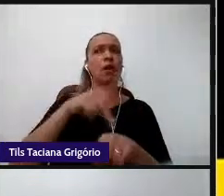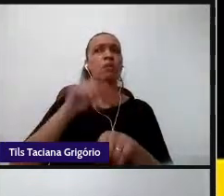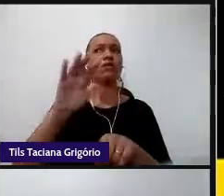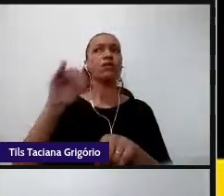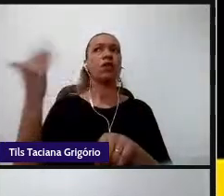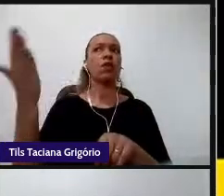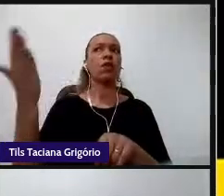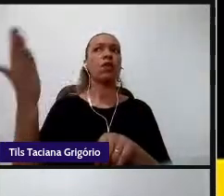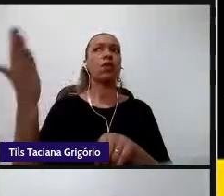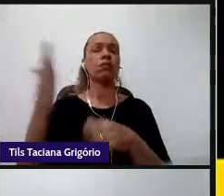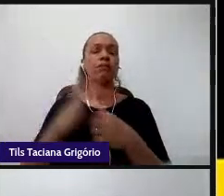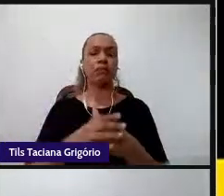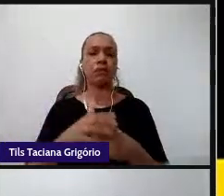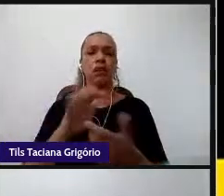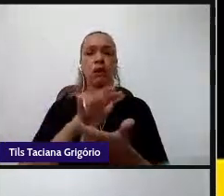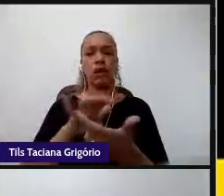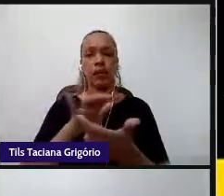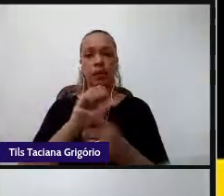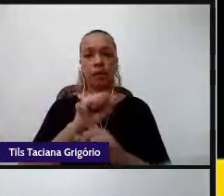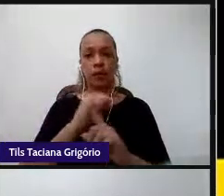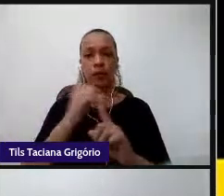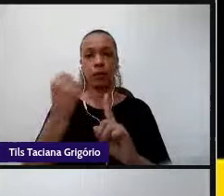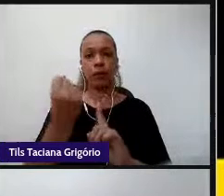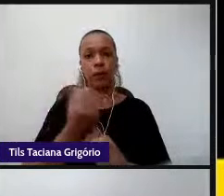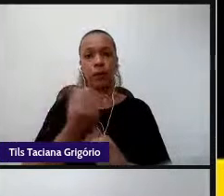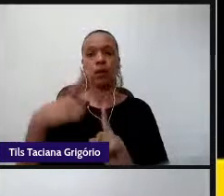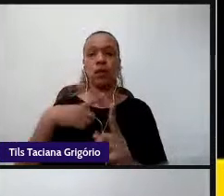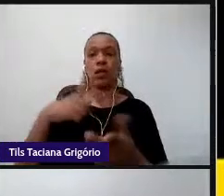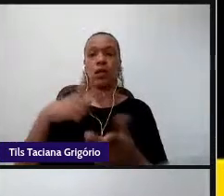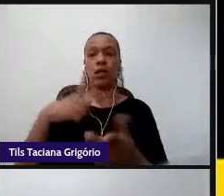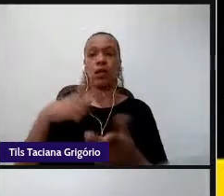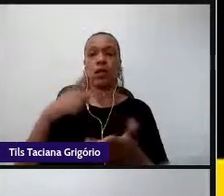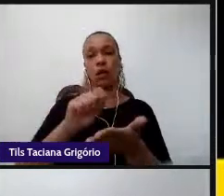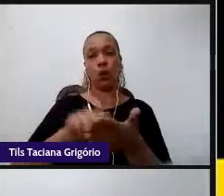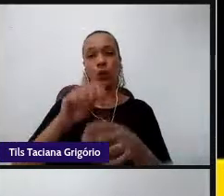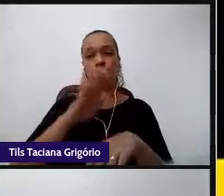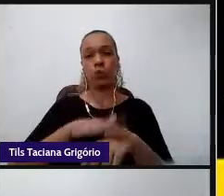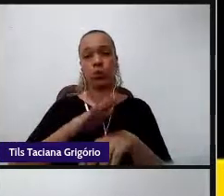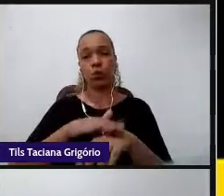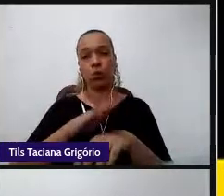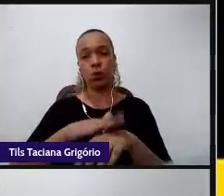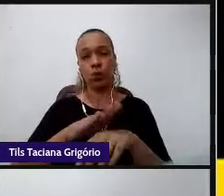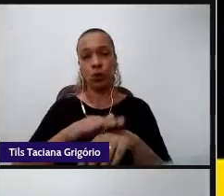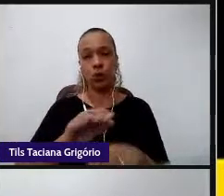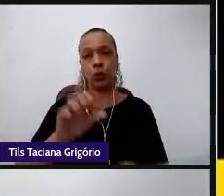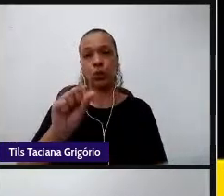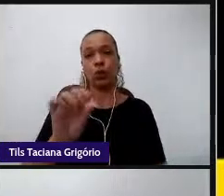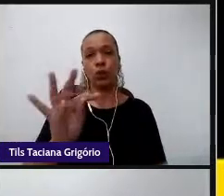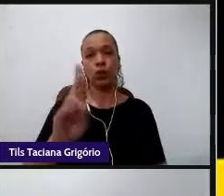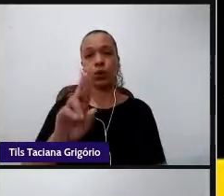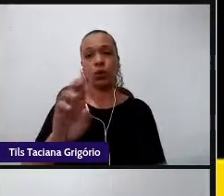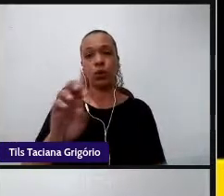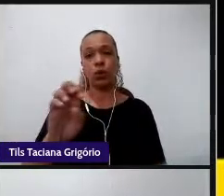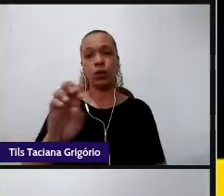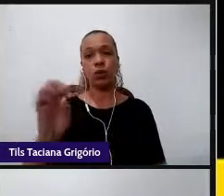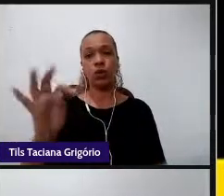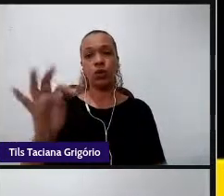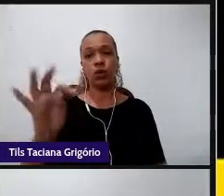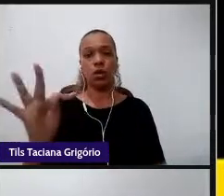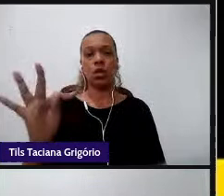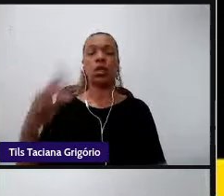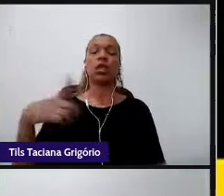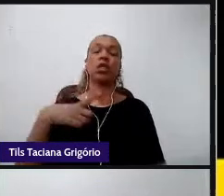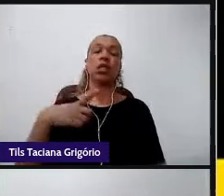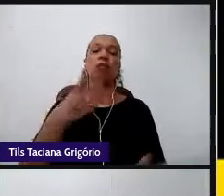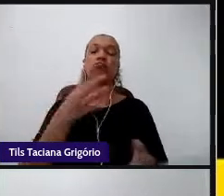por Brian Street, um dos principais autores, ele vem trazendo uma abordagem crítica do letramento no desenvolvimento, principalmente